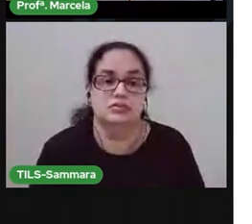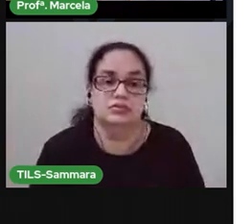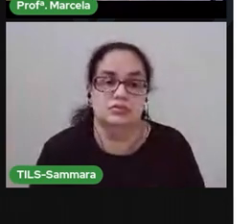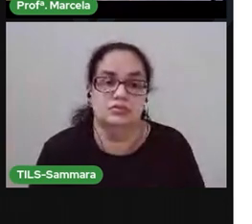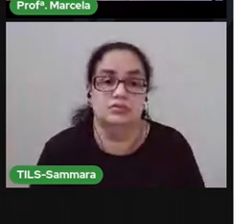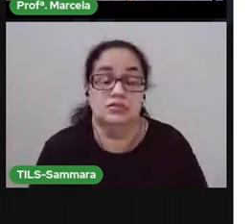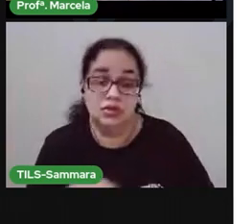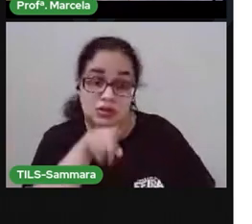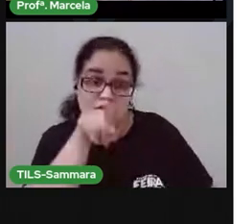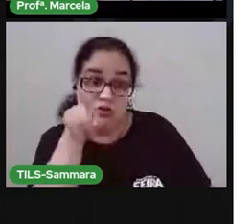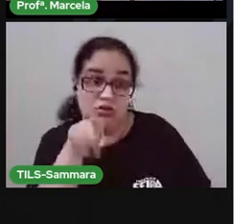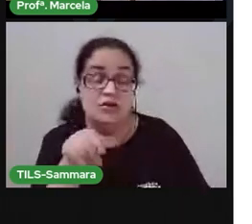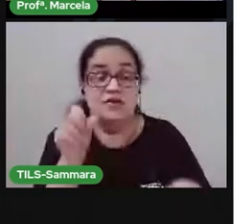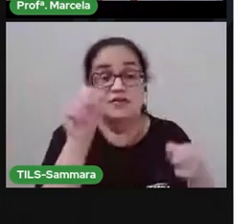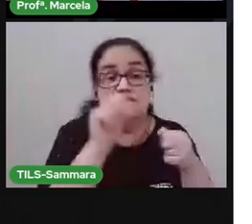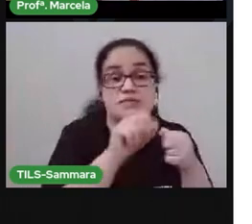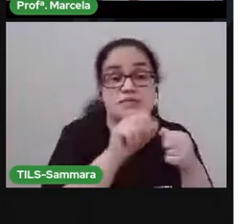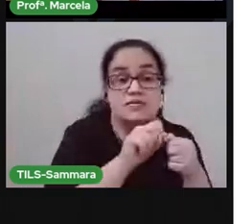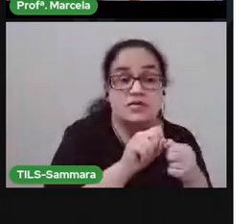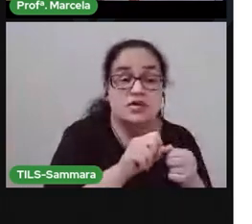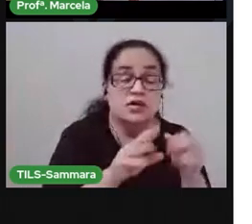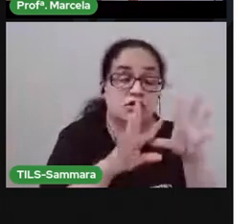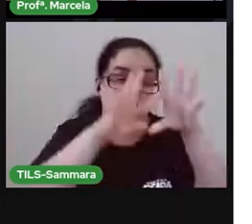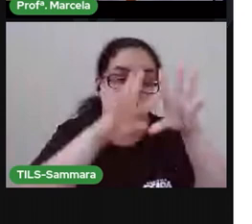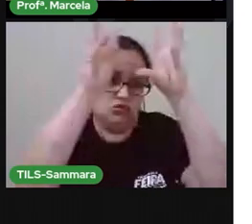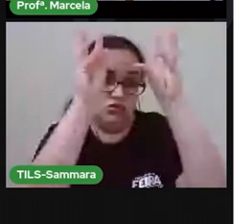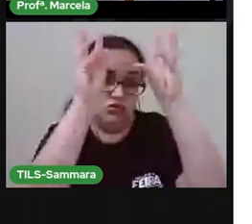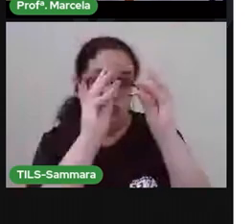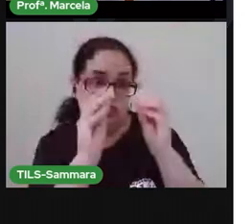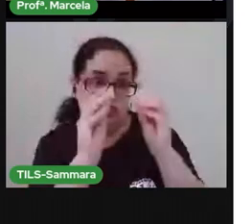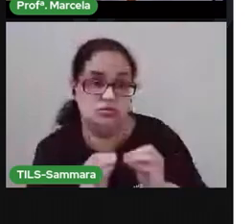E ela foi feita com argila.